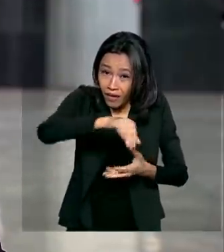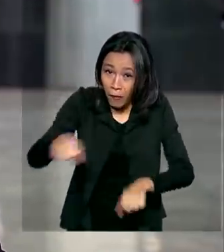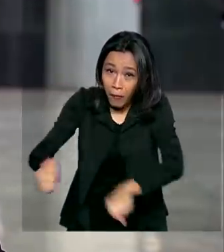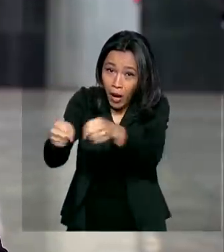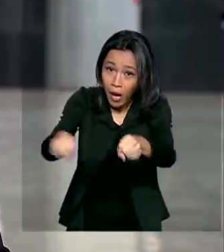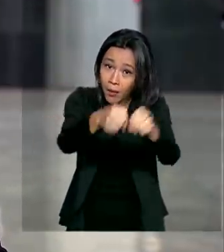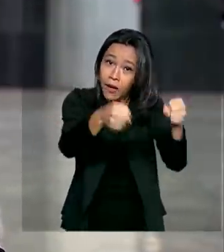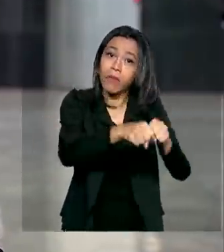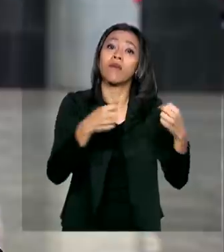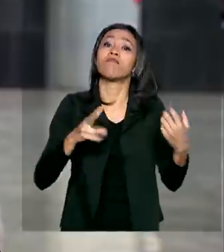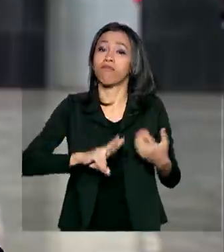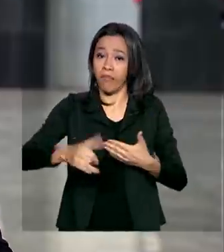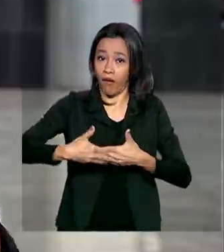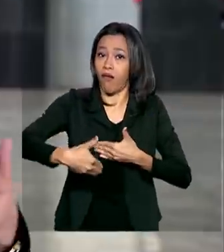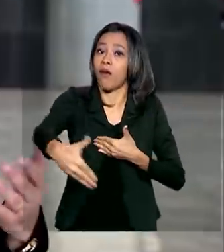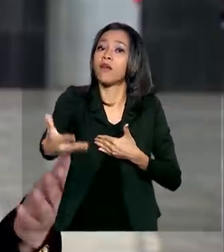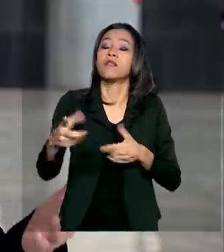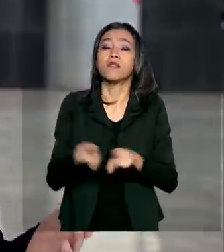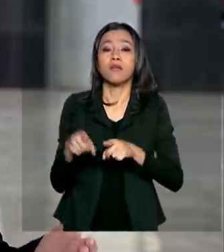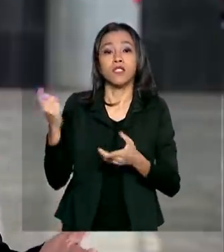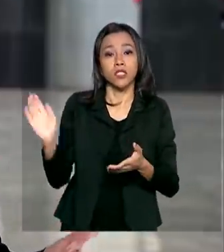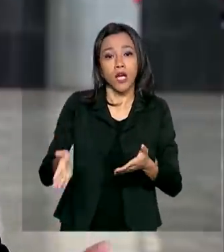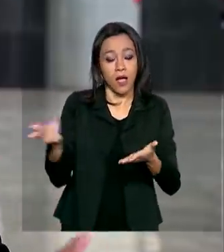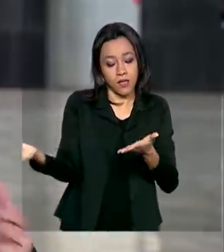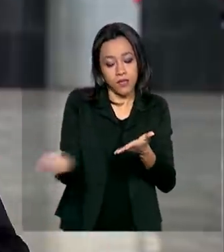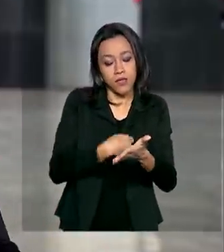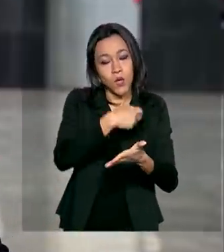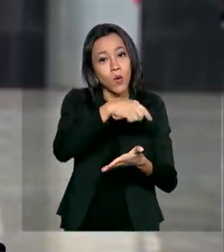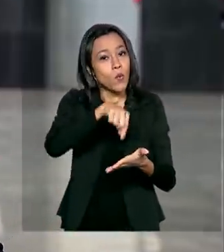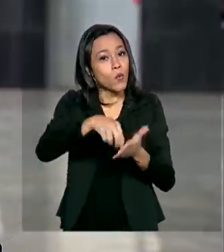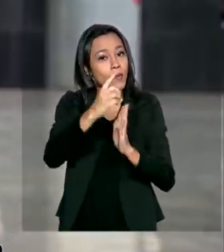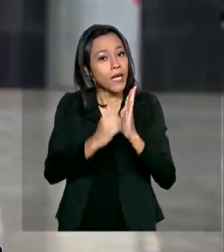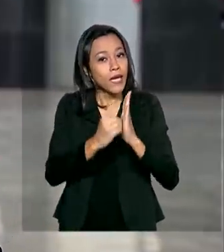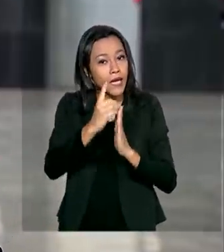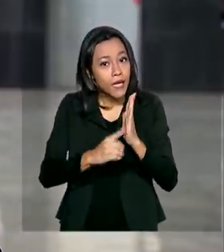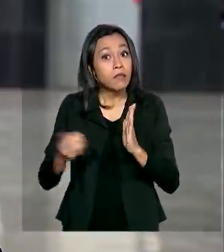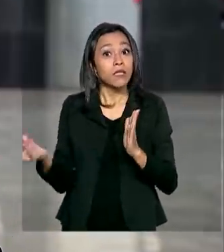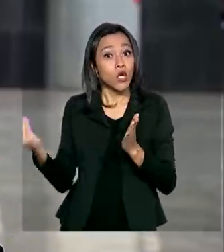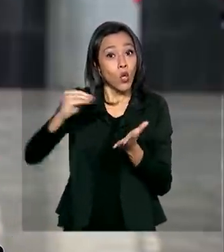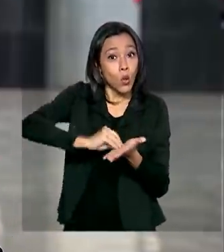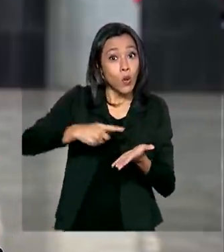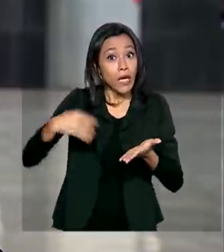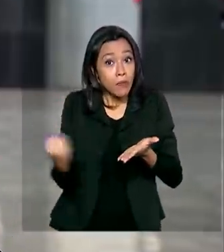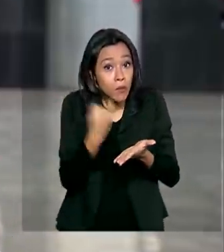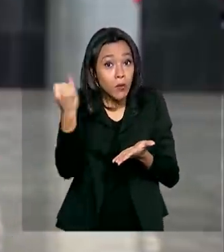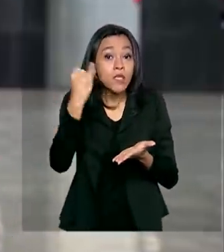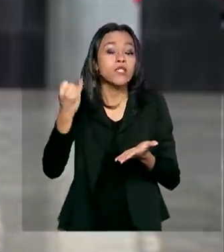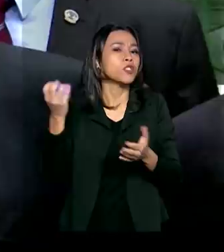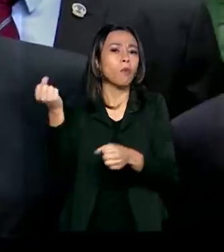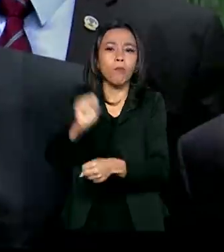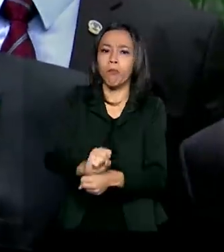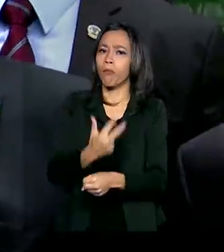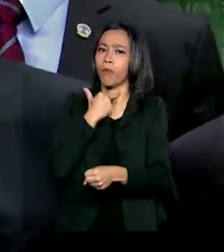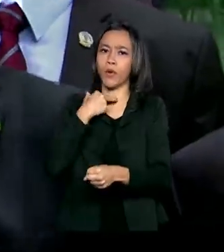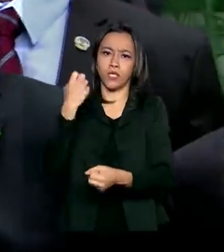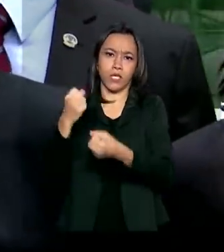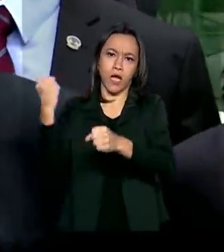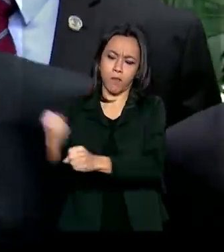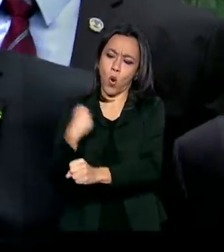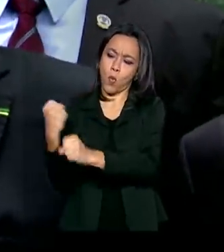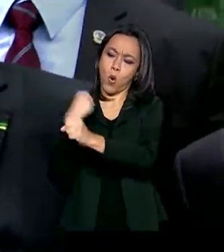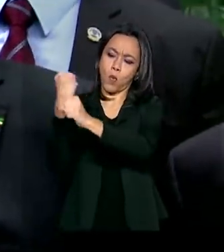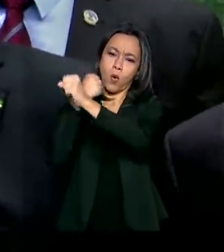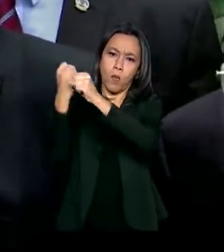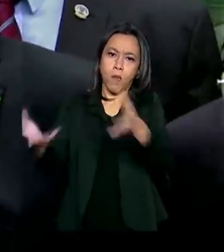também disse que assinou um decreto incluindo a construção civil entre as áreas essenciais, que não podem parar. Porque o que não está no